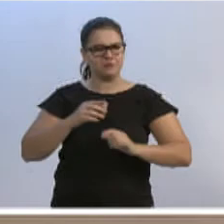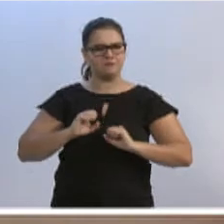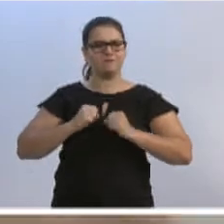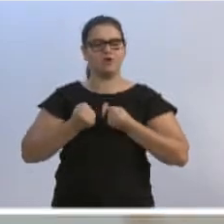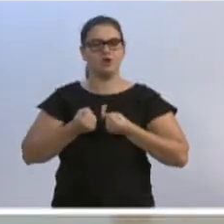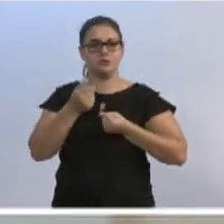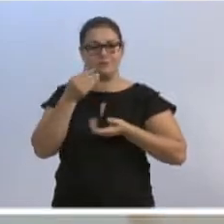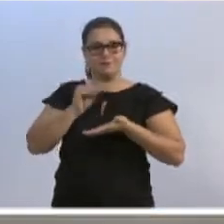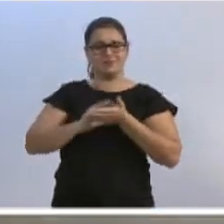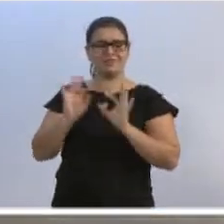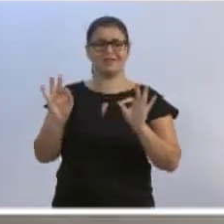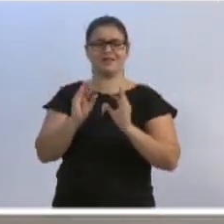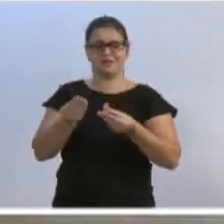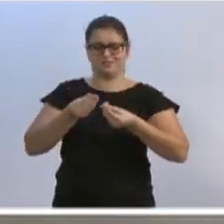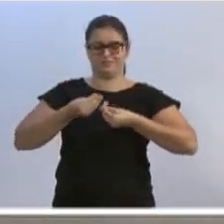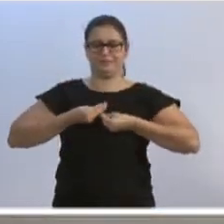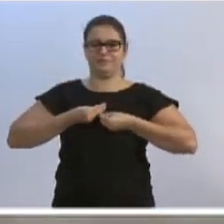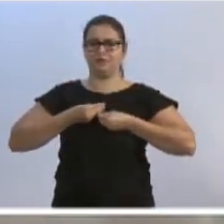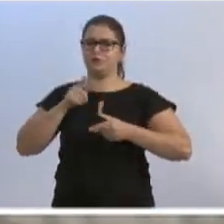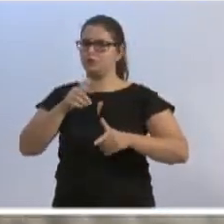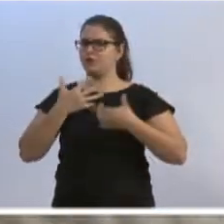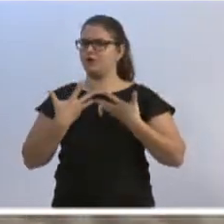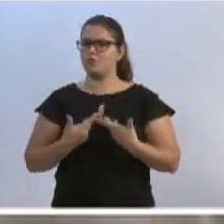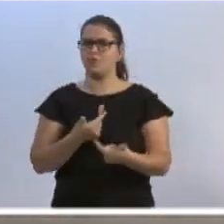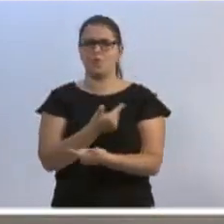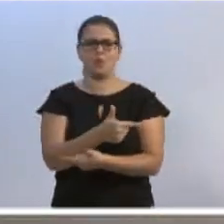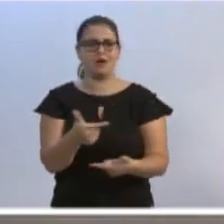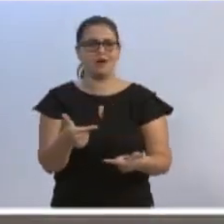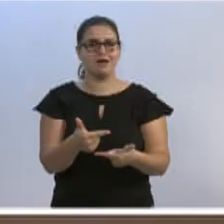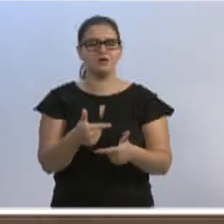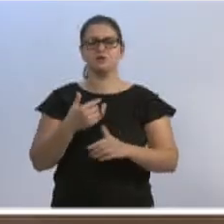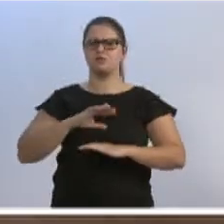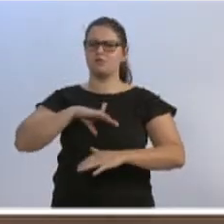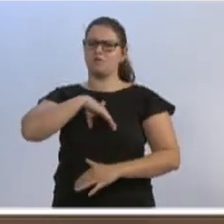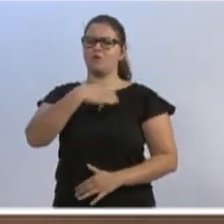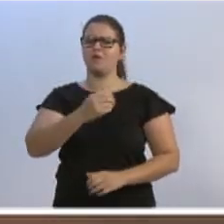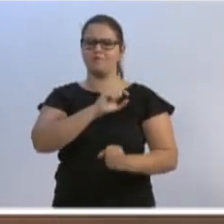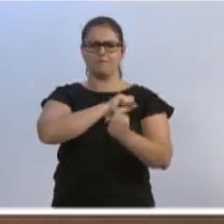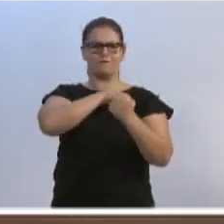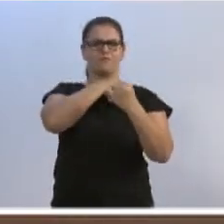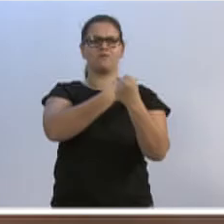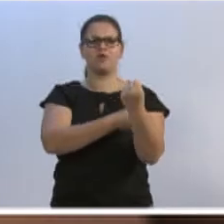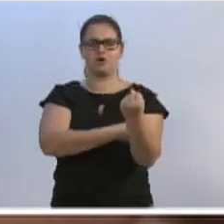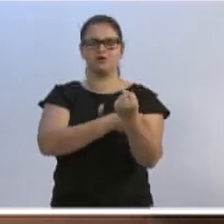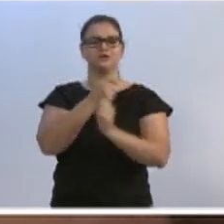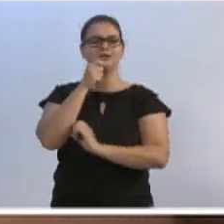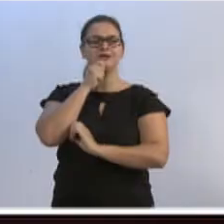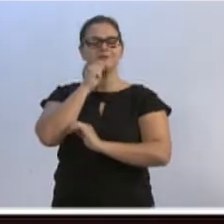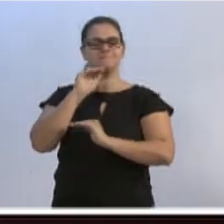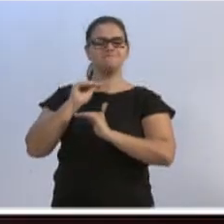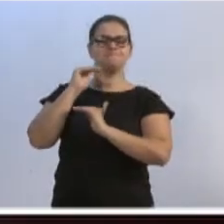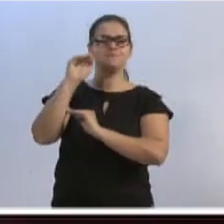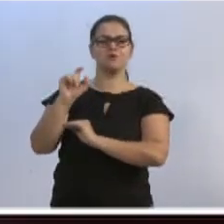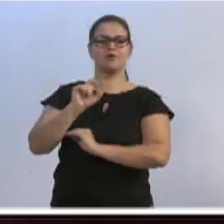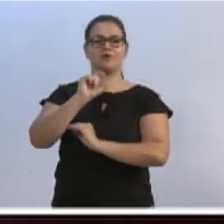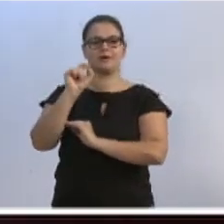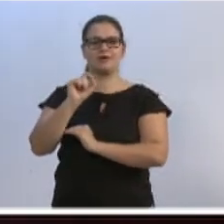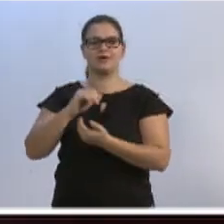nada. Era incansável, corajosa, forte, e acima de tudo, mãe.